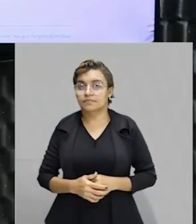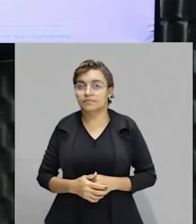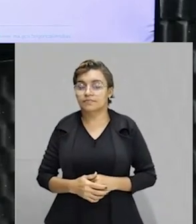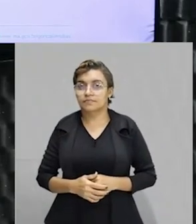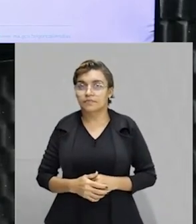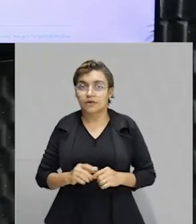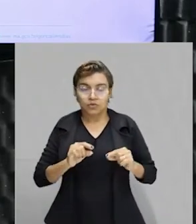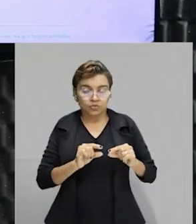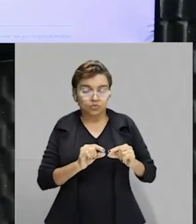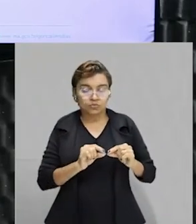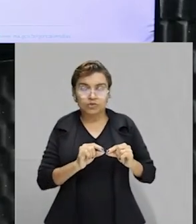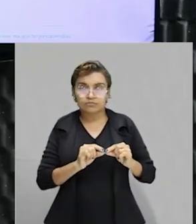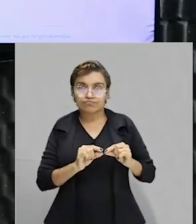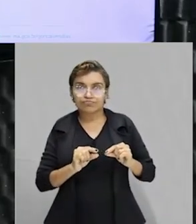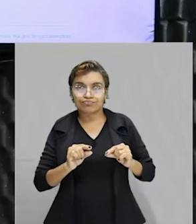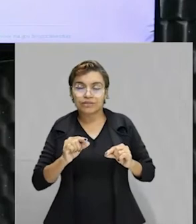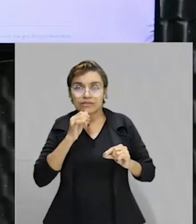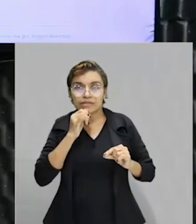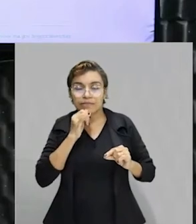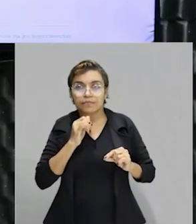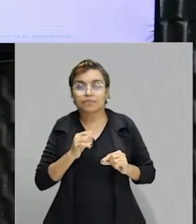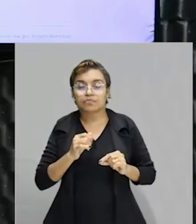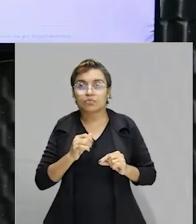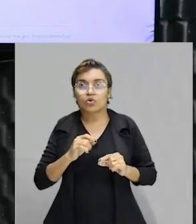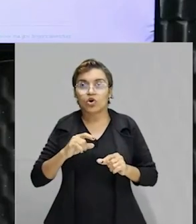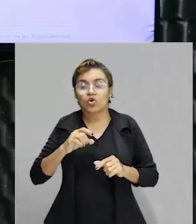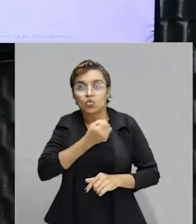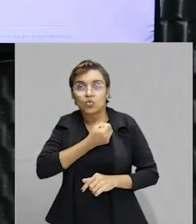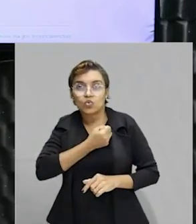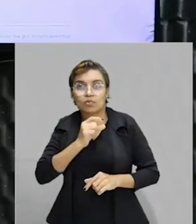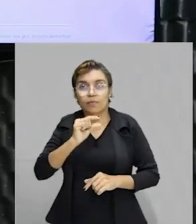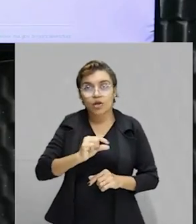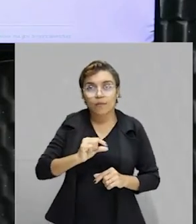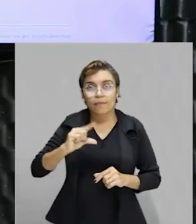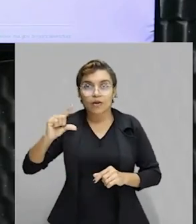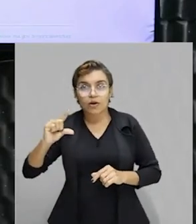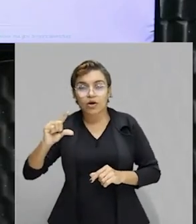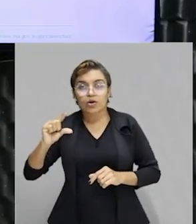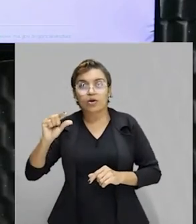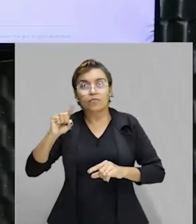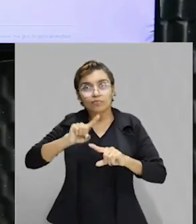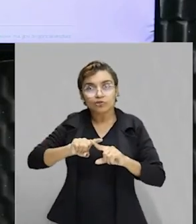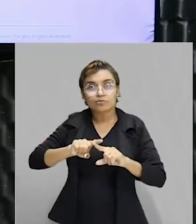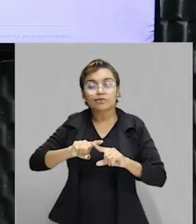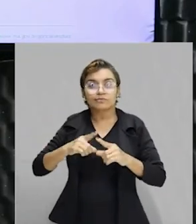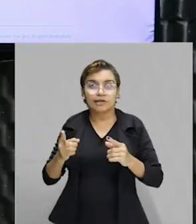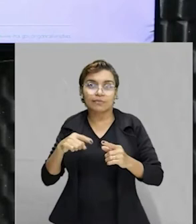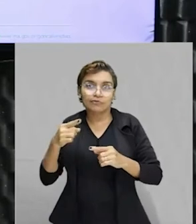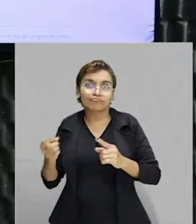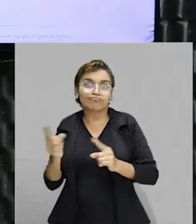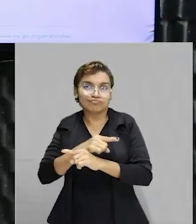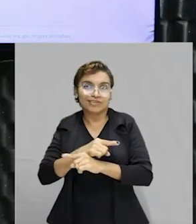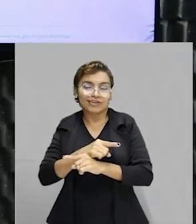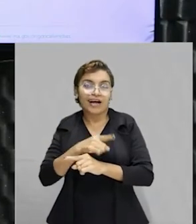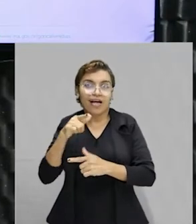maior multiplica. Por quem? 3,6. E se fosse ao contrário? Do maior para o menor? Era só a operação inversa, que no caso